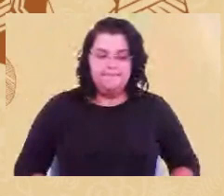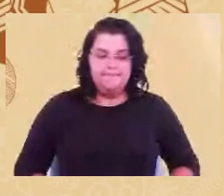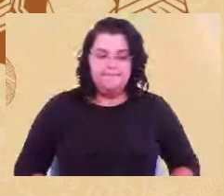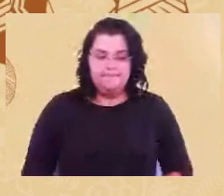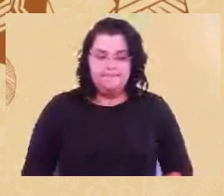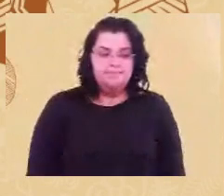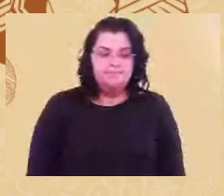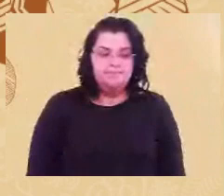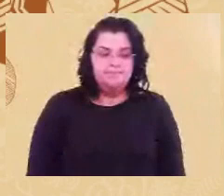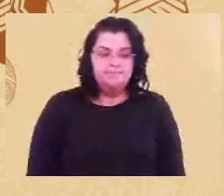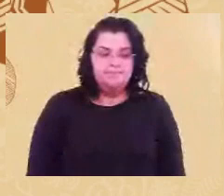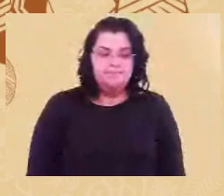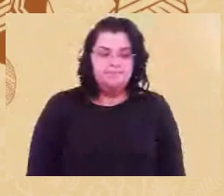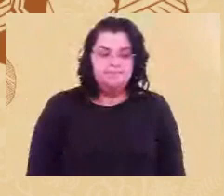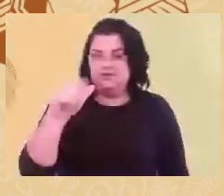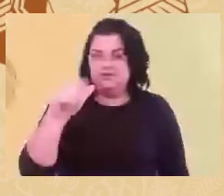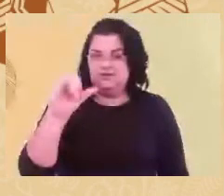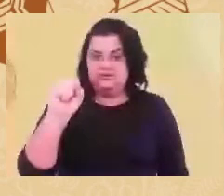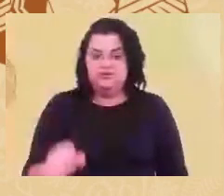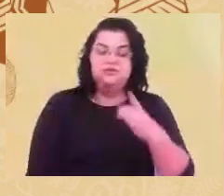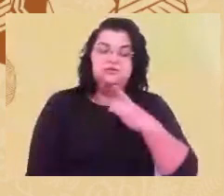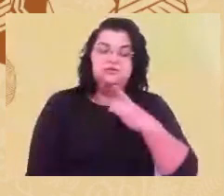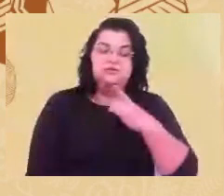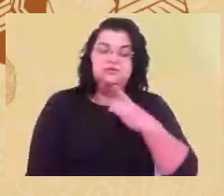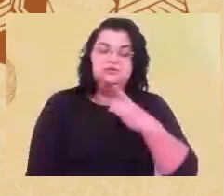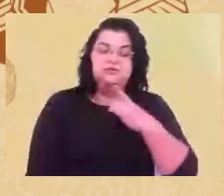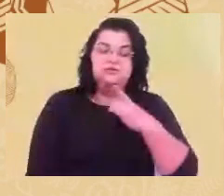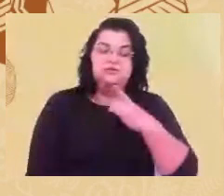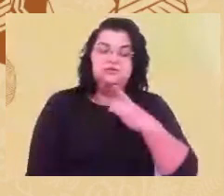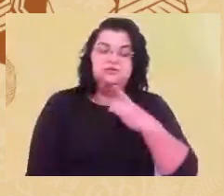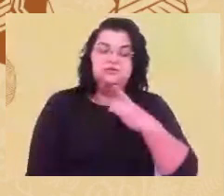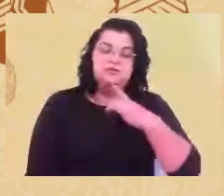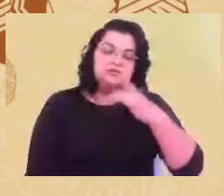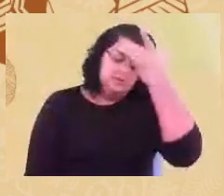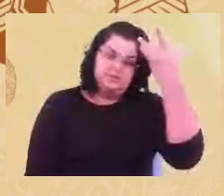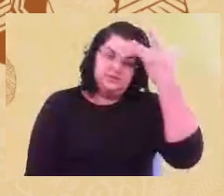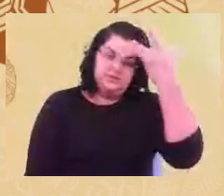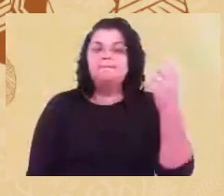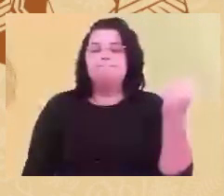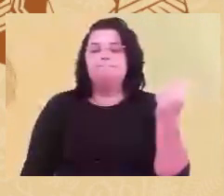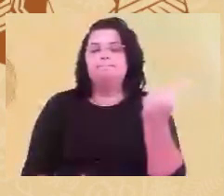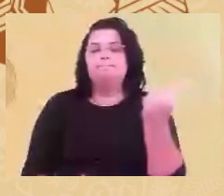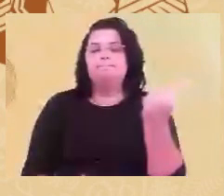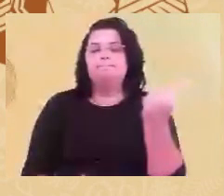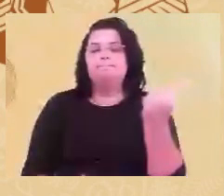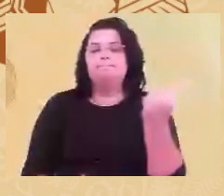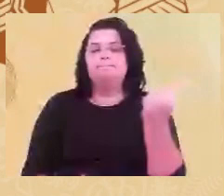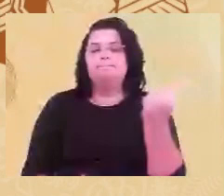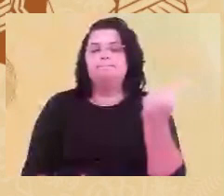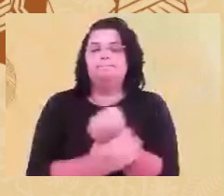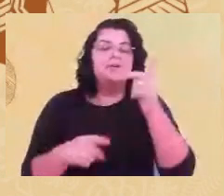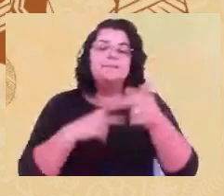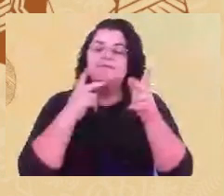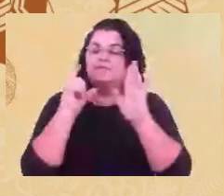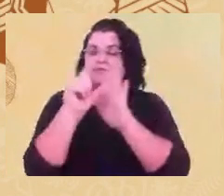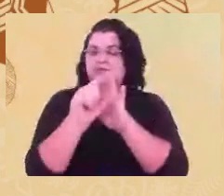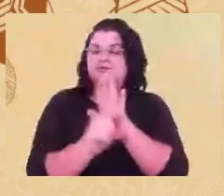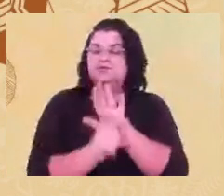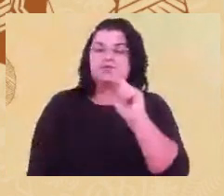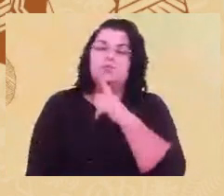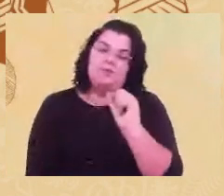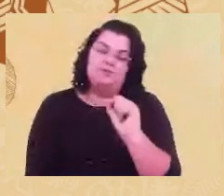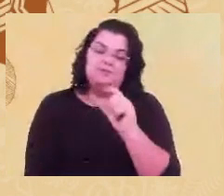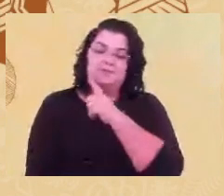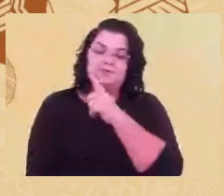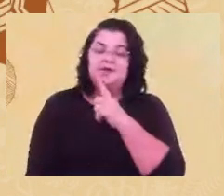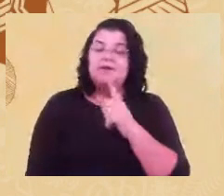E, nas palavras delas, se há uma psicoterapia, no caso, psicanalítica,